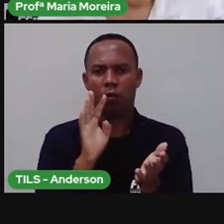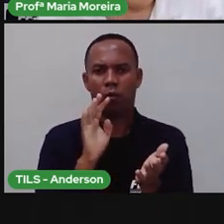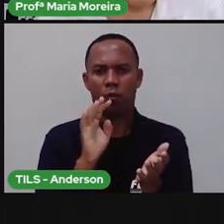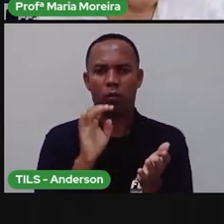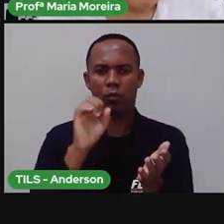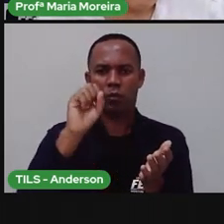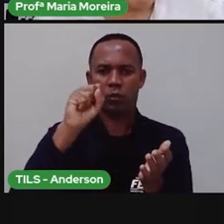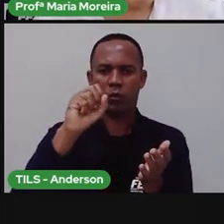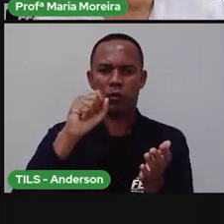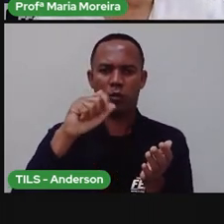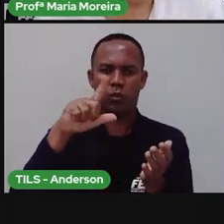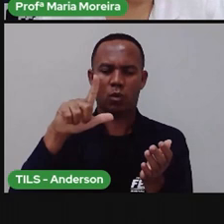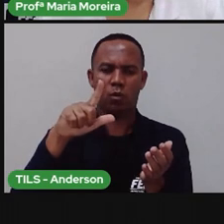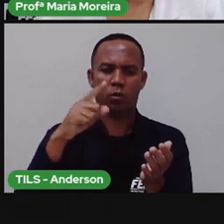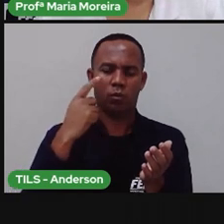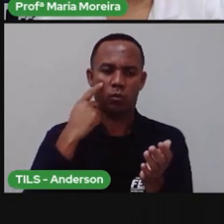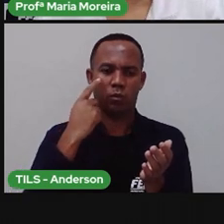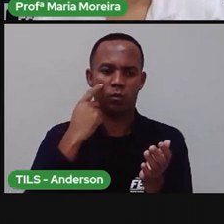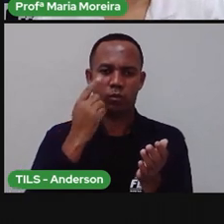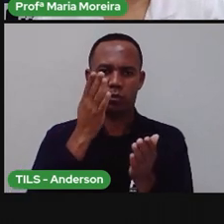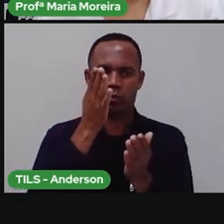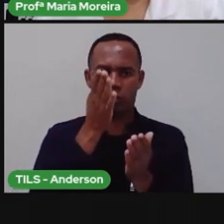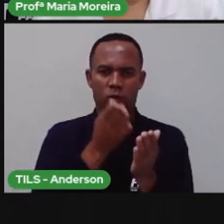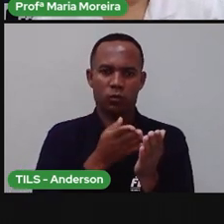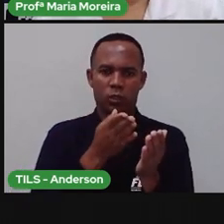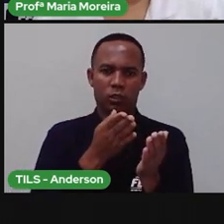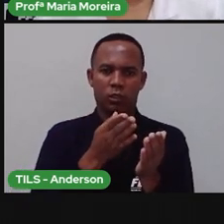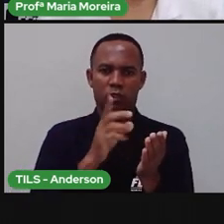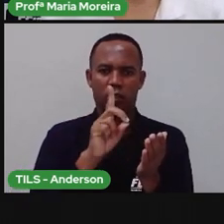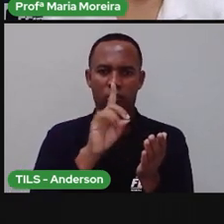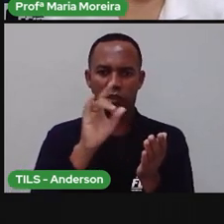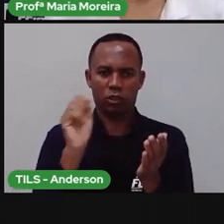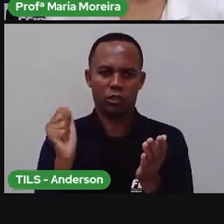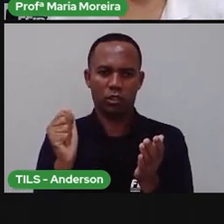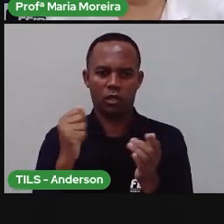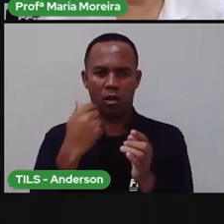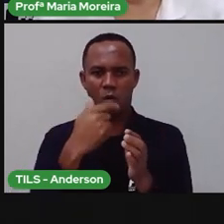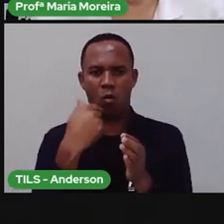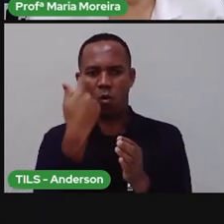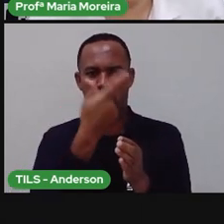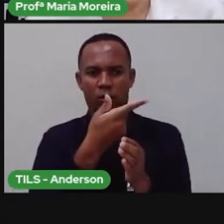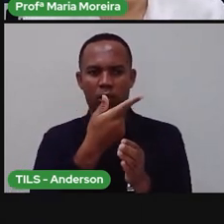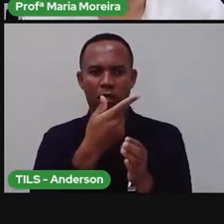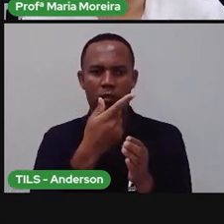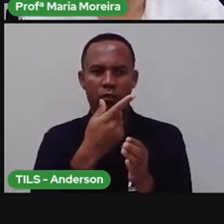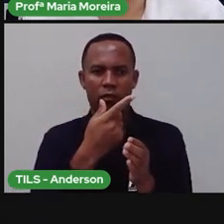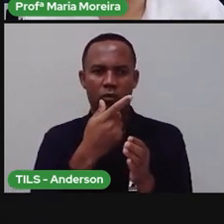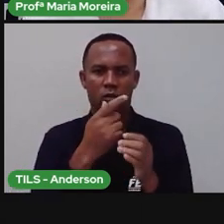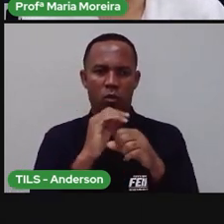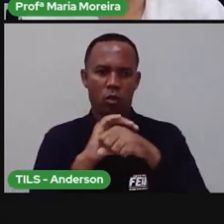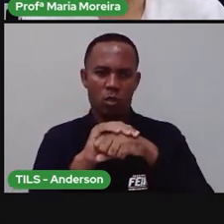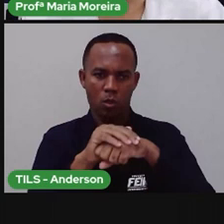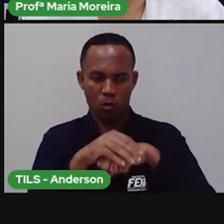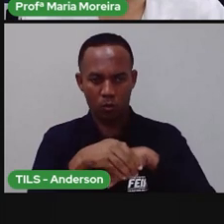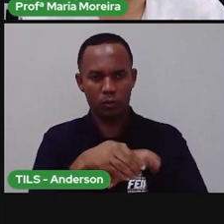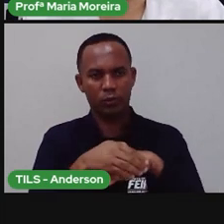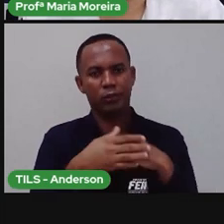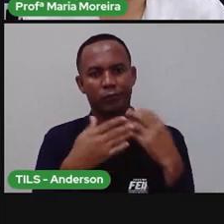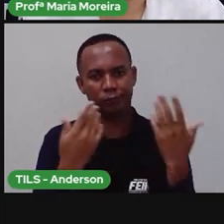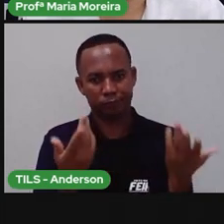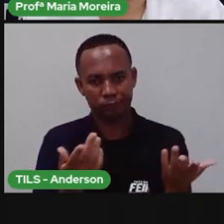E aí o lado que o sol tá batendo é o quê? Dia. E o outro lado será o quê? noite.